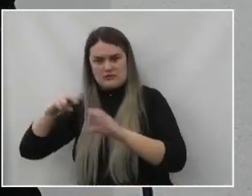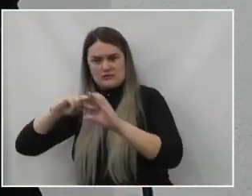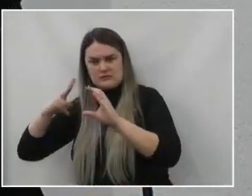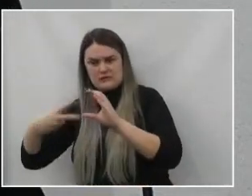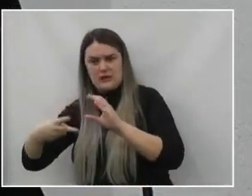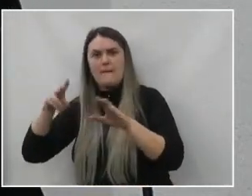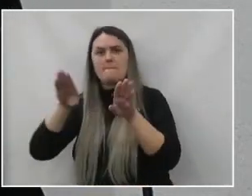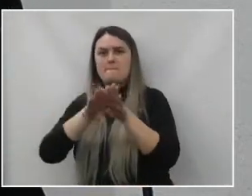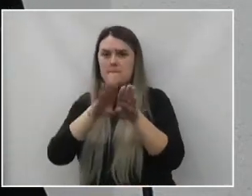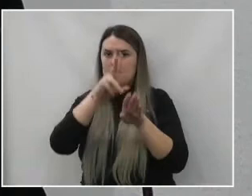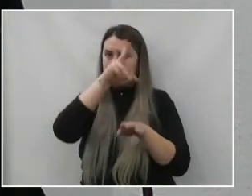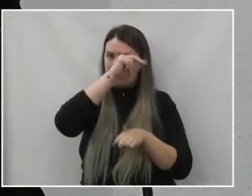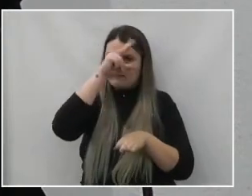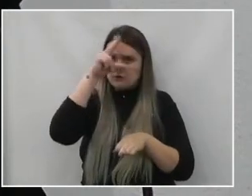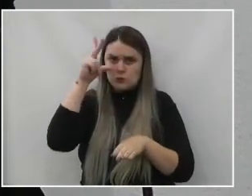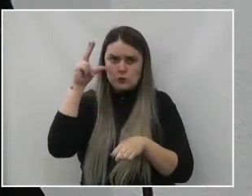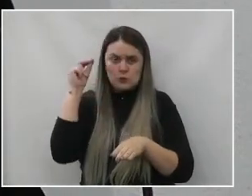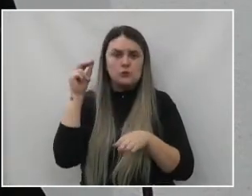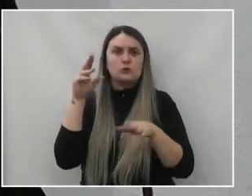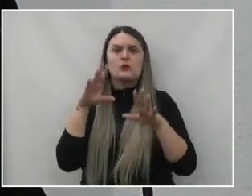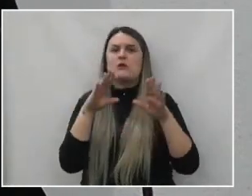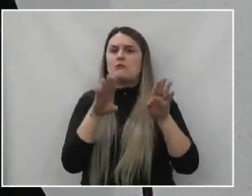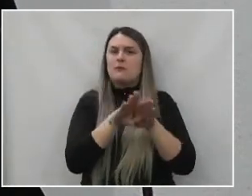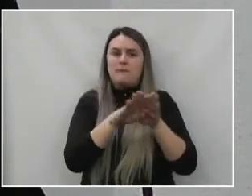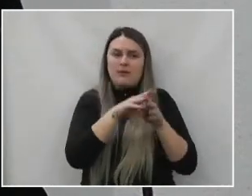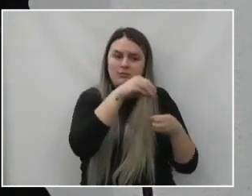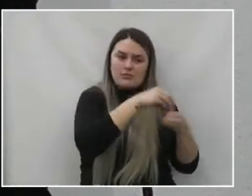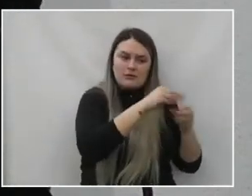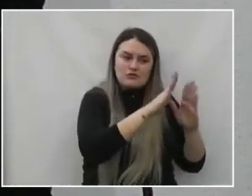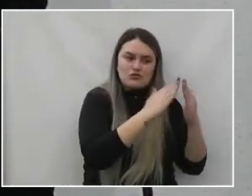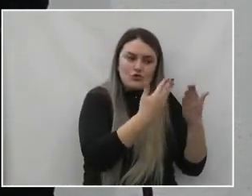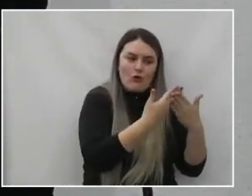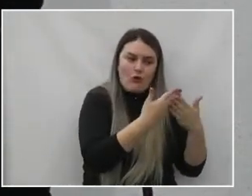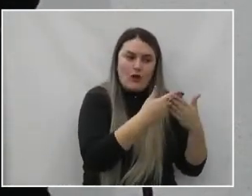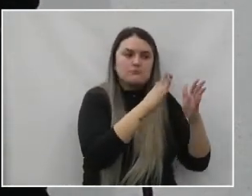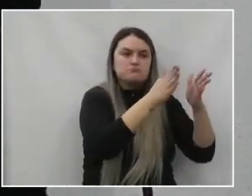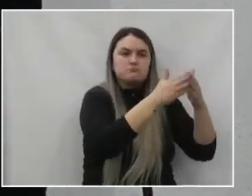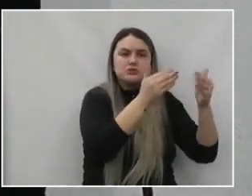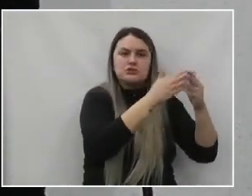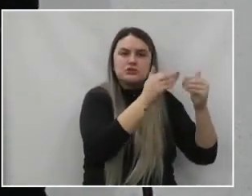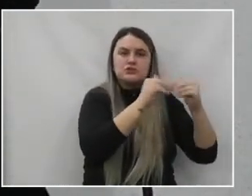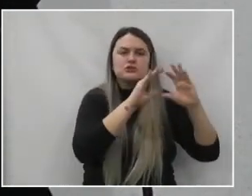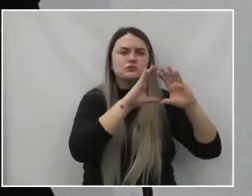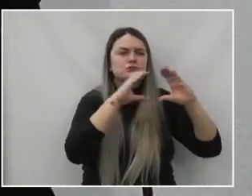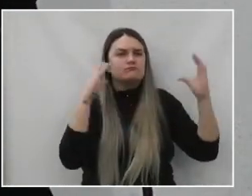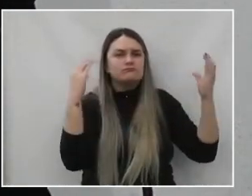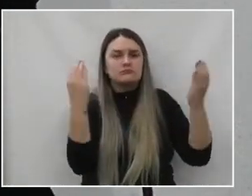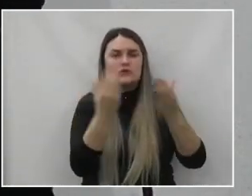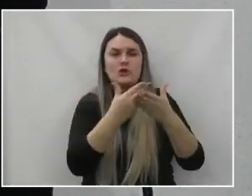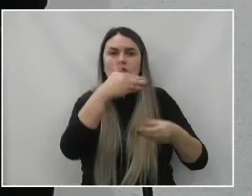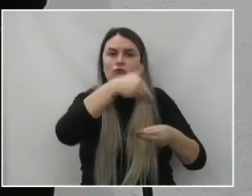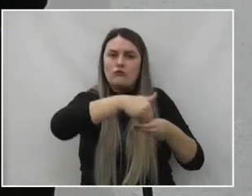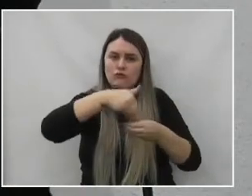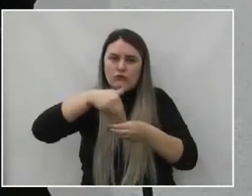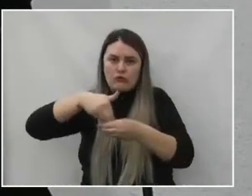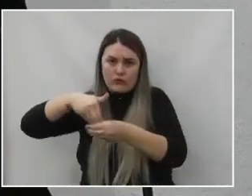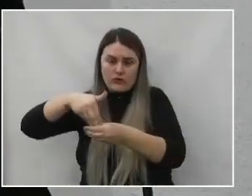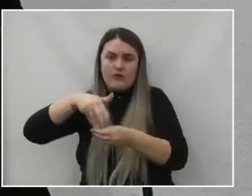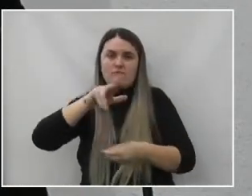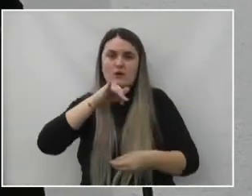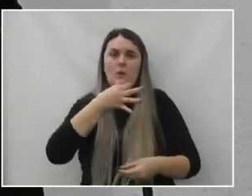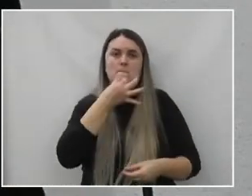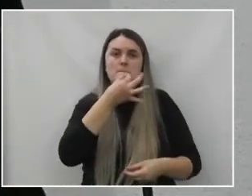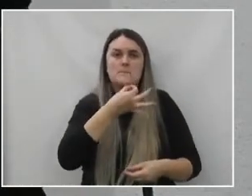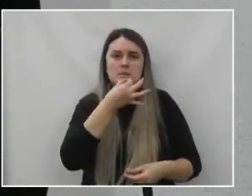Executivo, que também deverá exarar o seu parecer, aqui através do Presidente, sem dúvida nenhuma também dará o seu